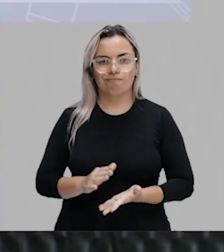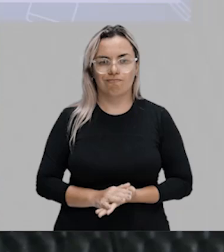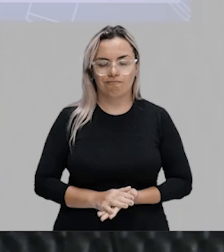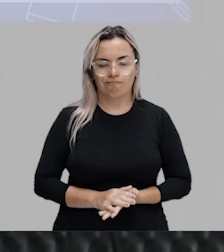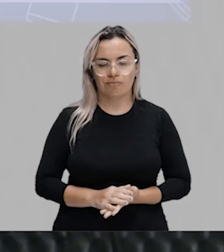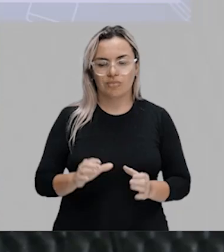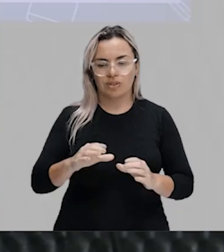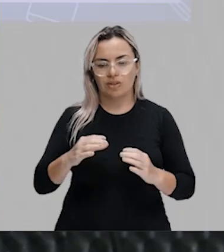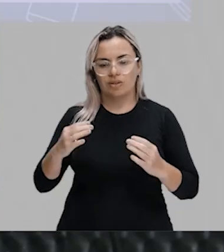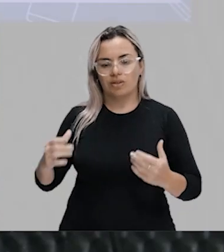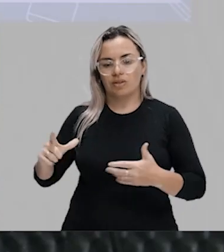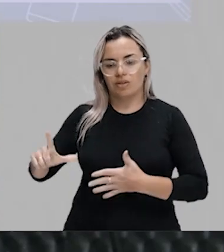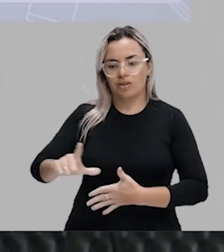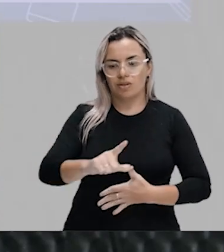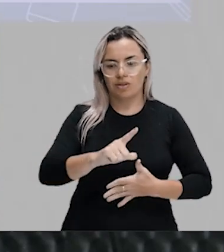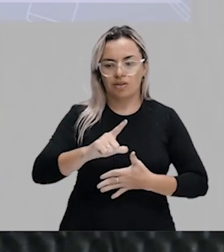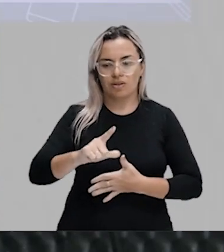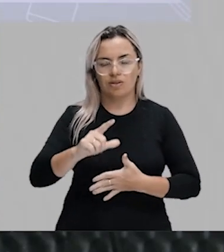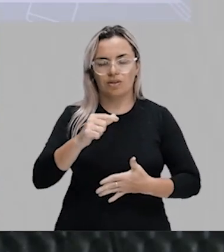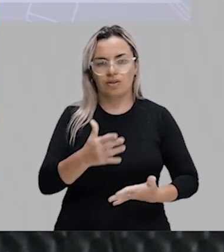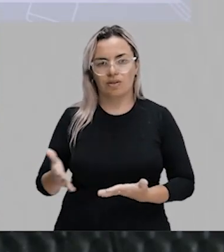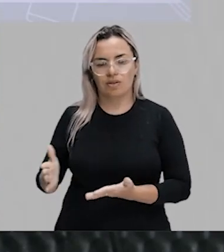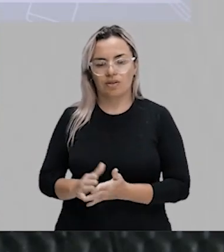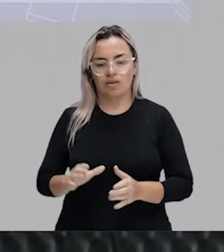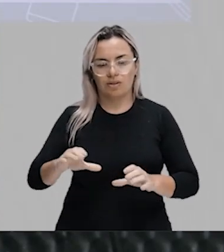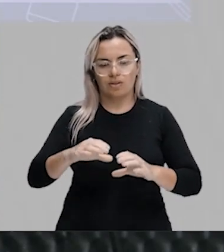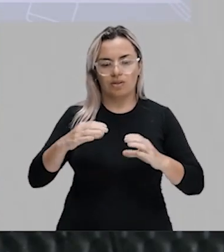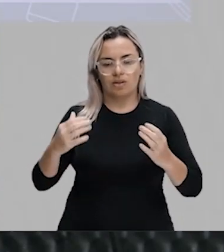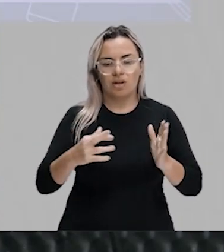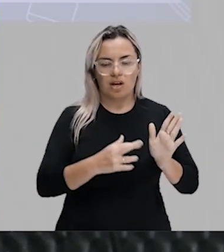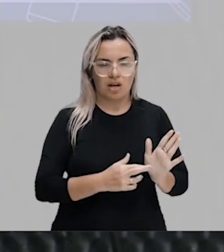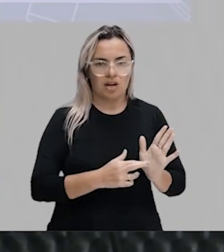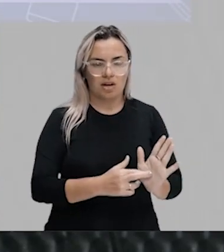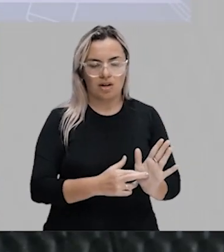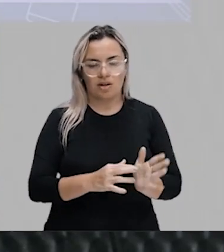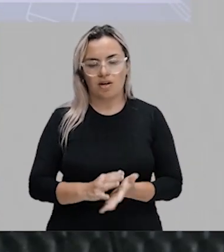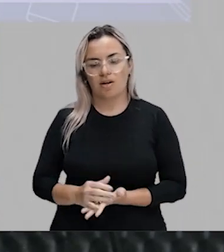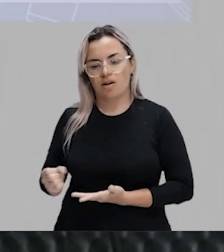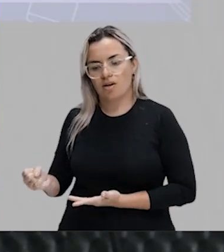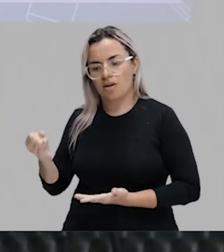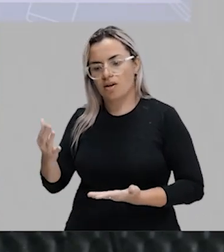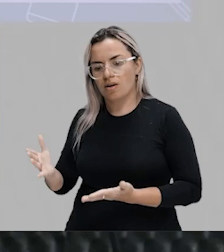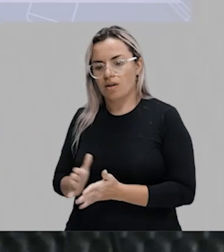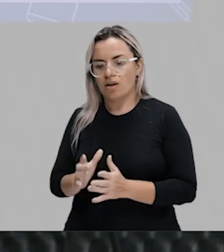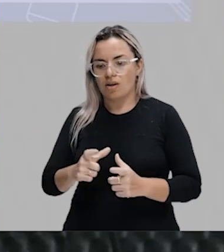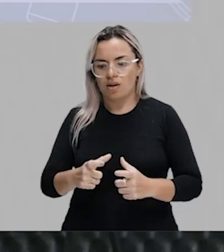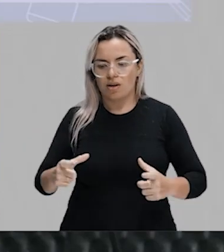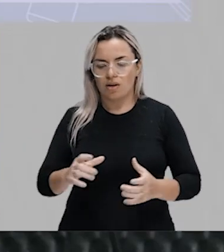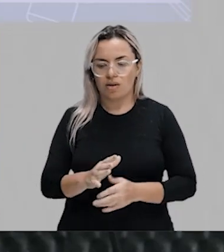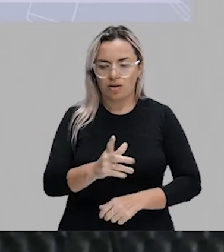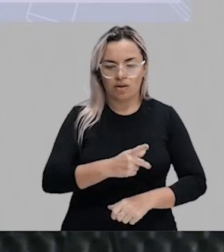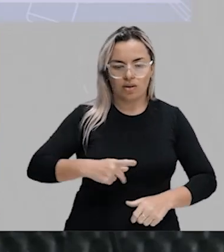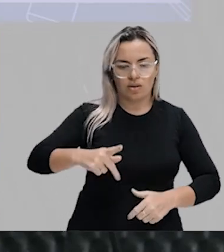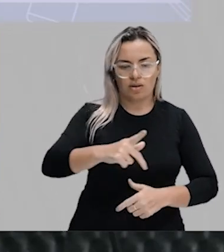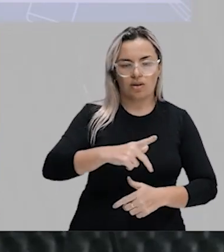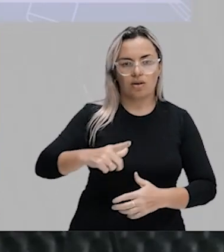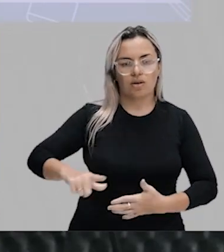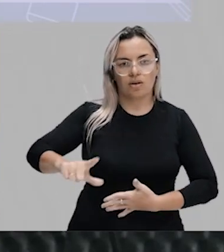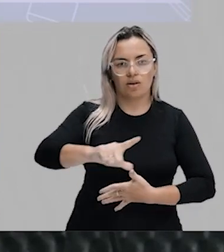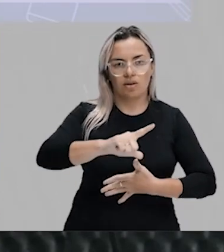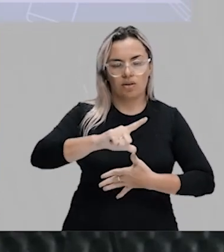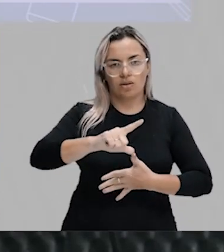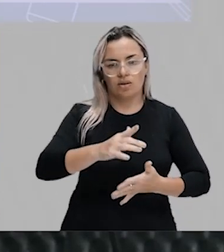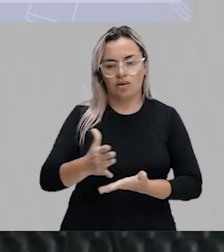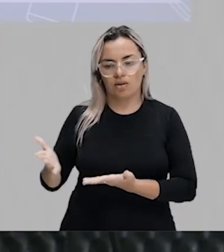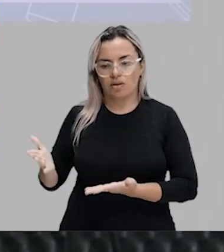A comunidade latina nos Estados Unidos é muito representativa. E na maioria dos países da América Latina. Só abrindo